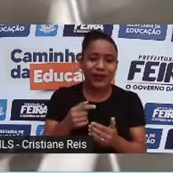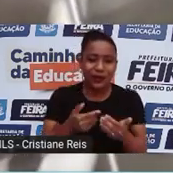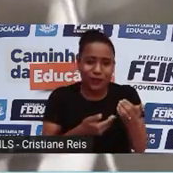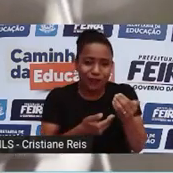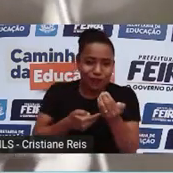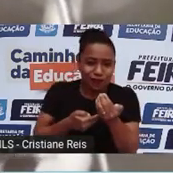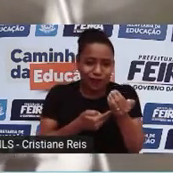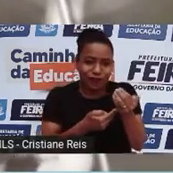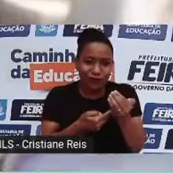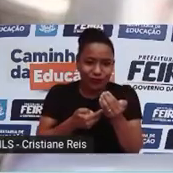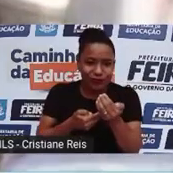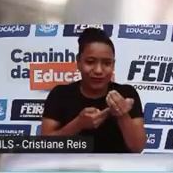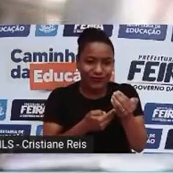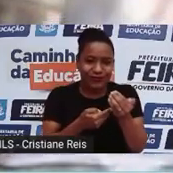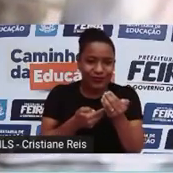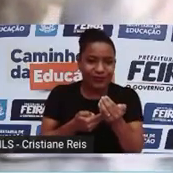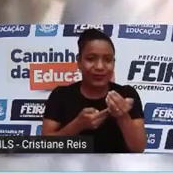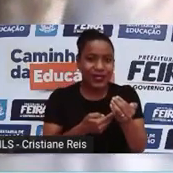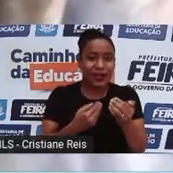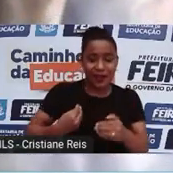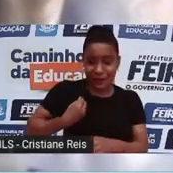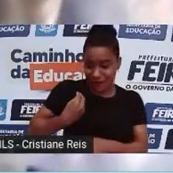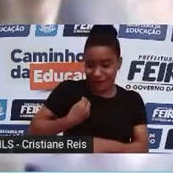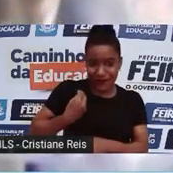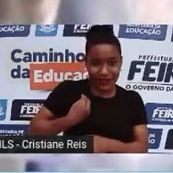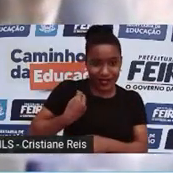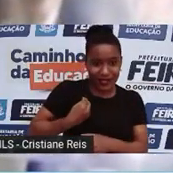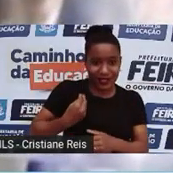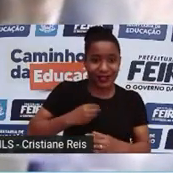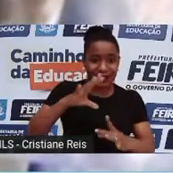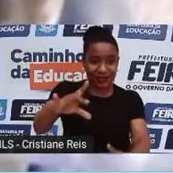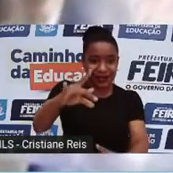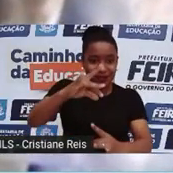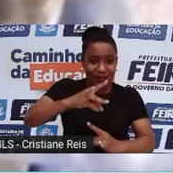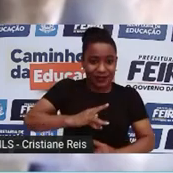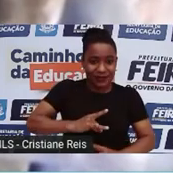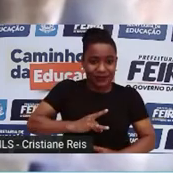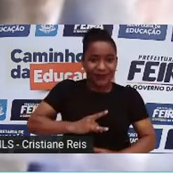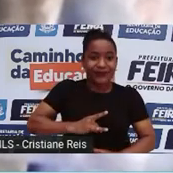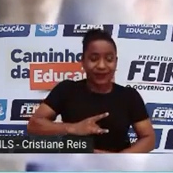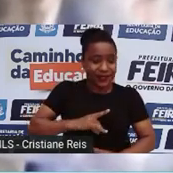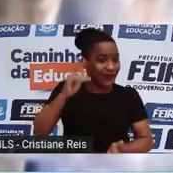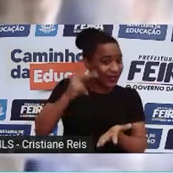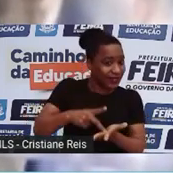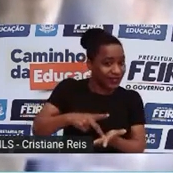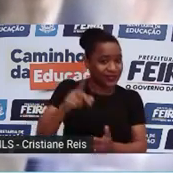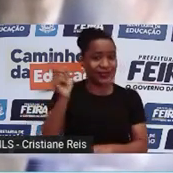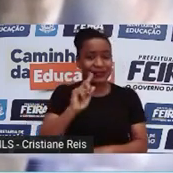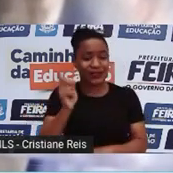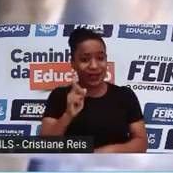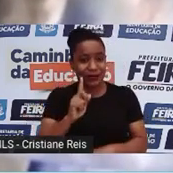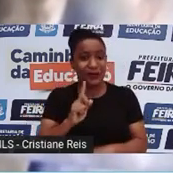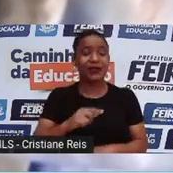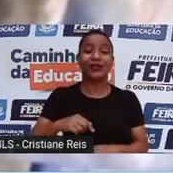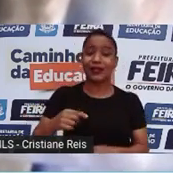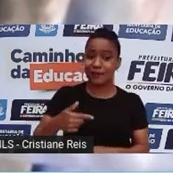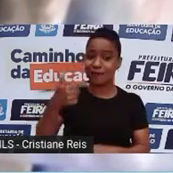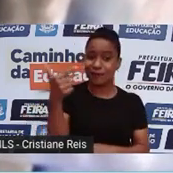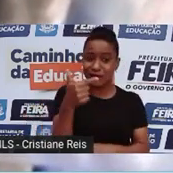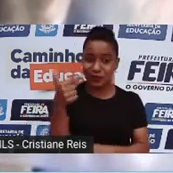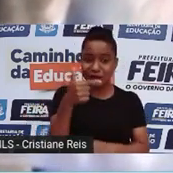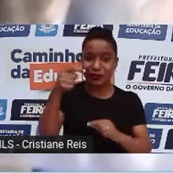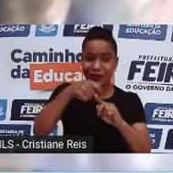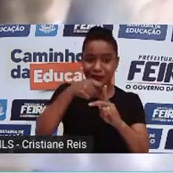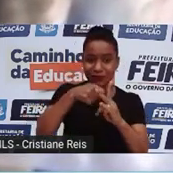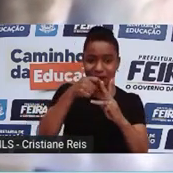num útero artificial no Hospital Infantil da Filadélfia. Mas daí, há uma gestação de 22 meses de um feto de mais